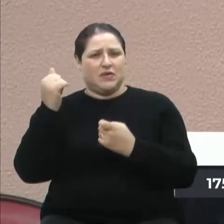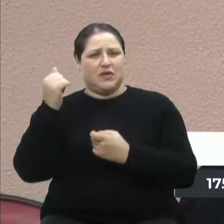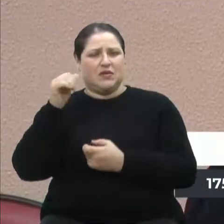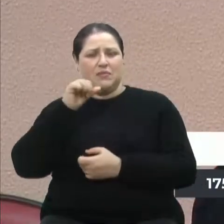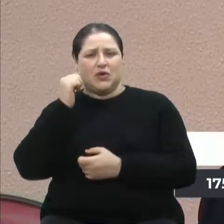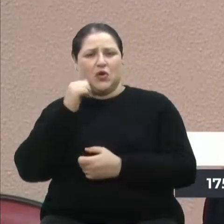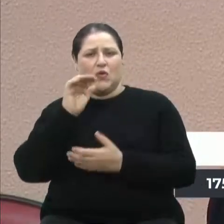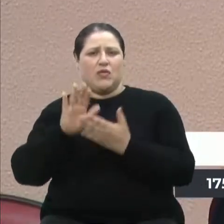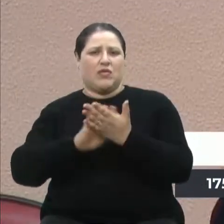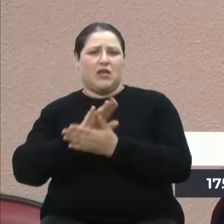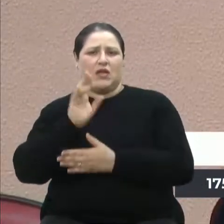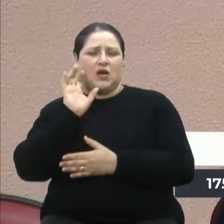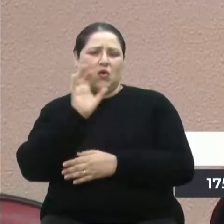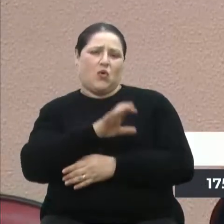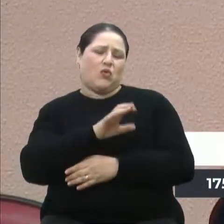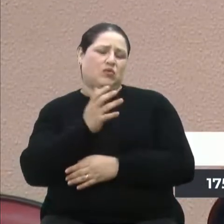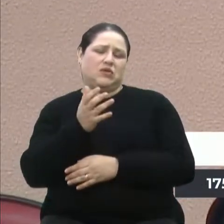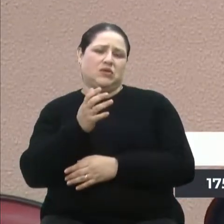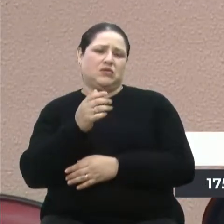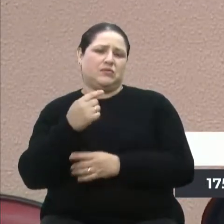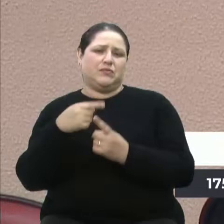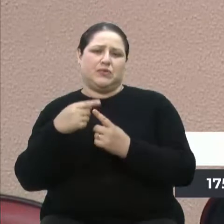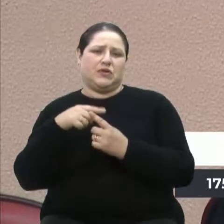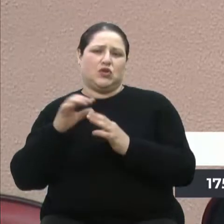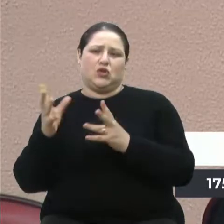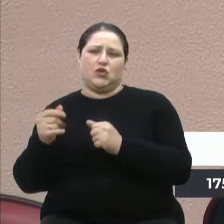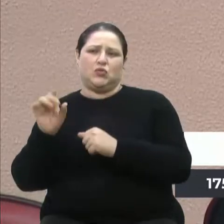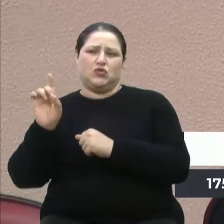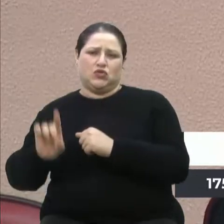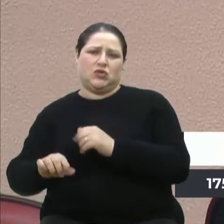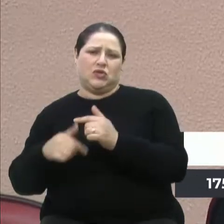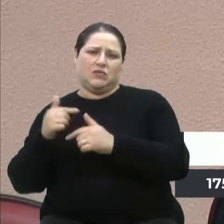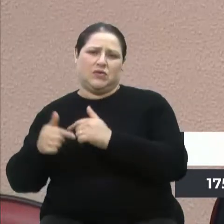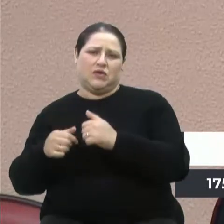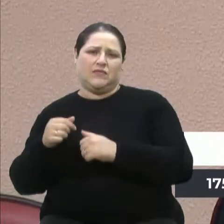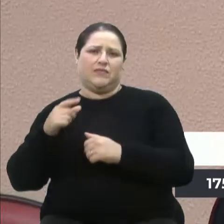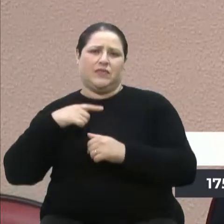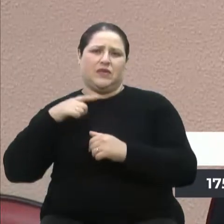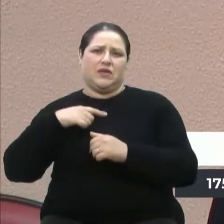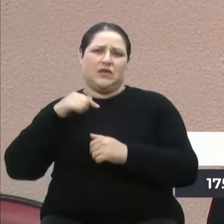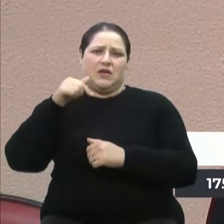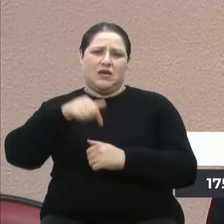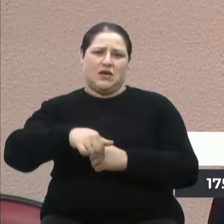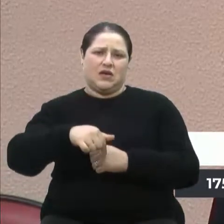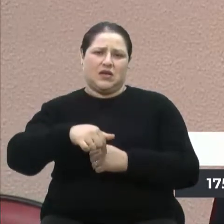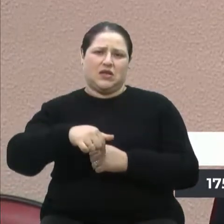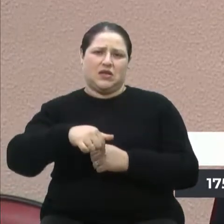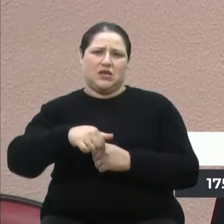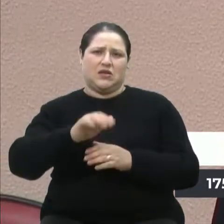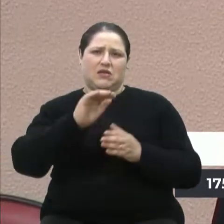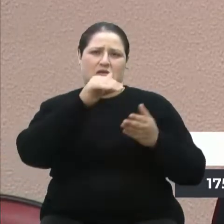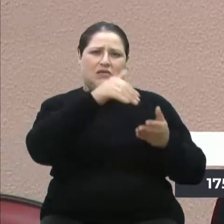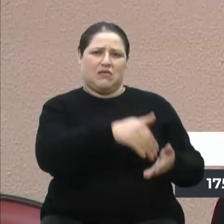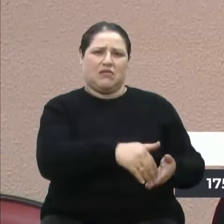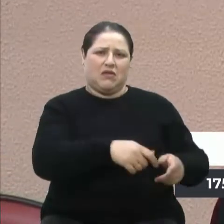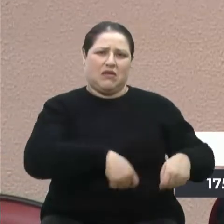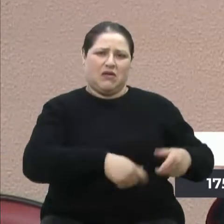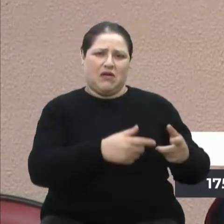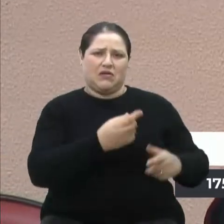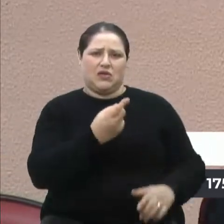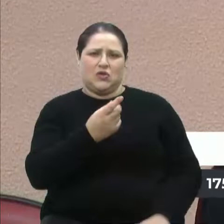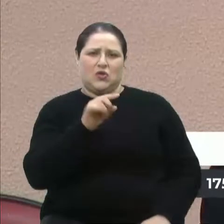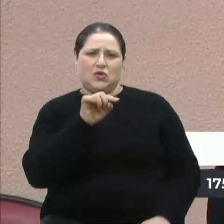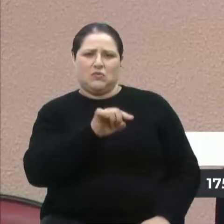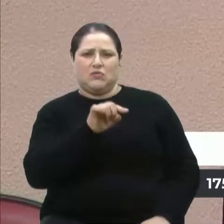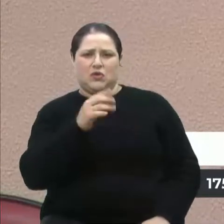contra, o sol nasceu para todos. Um inteiro que aqui em Caxias gasta entre 12 e 15 mil, esses dias estive